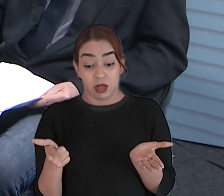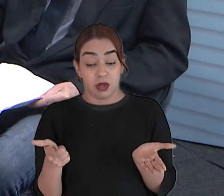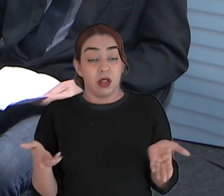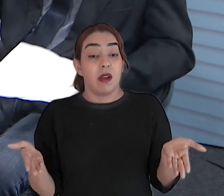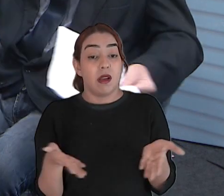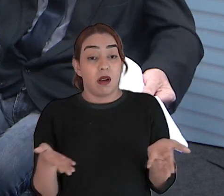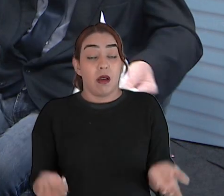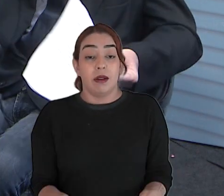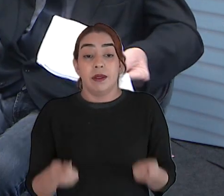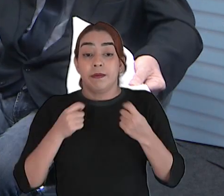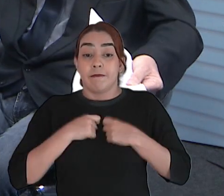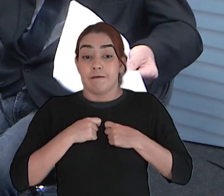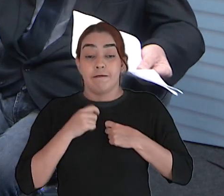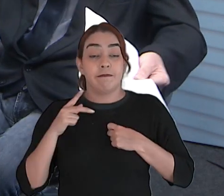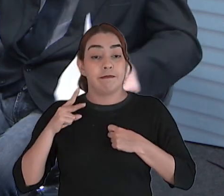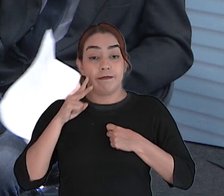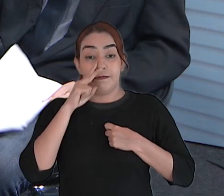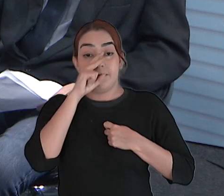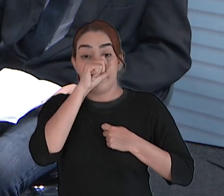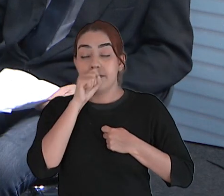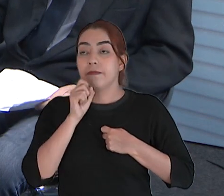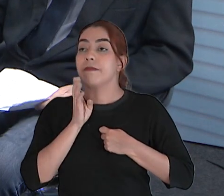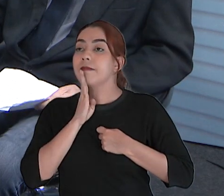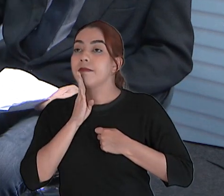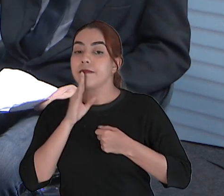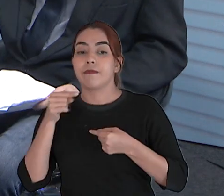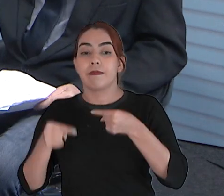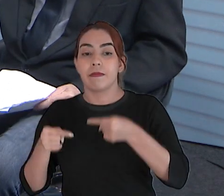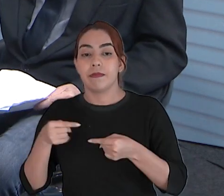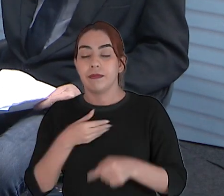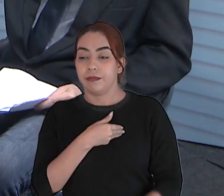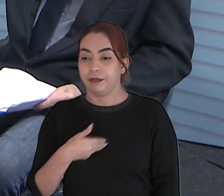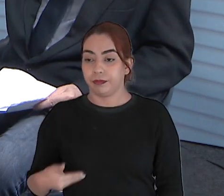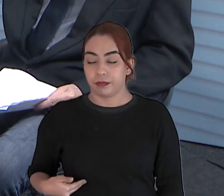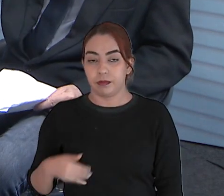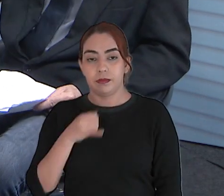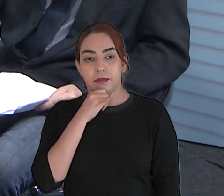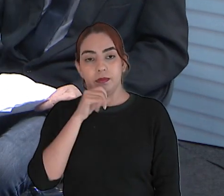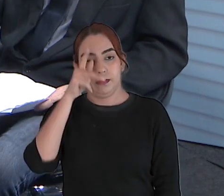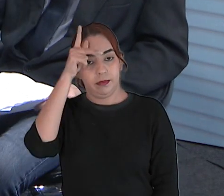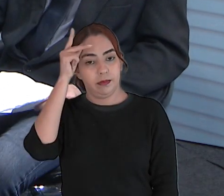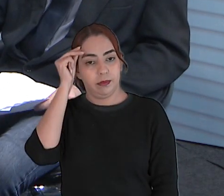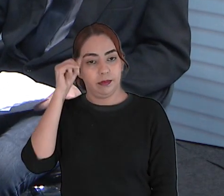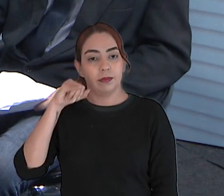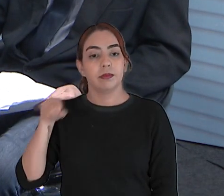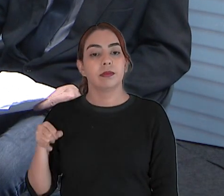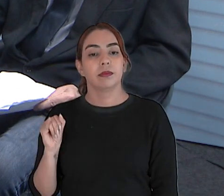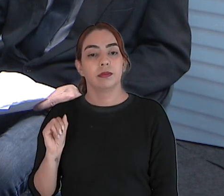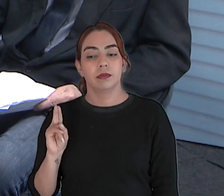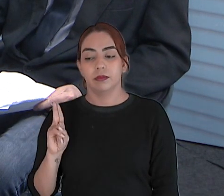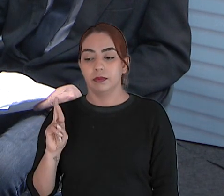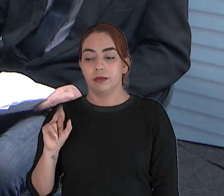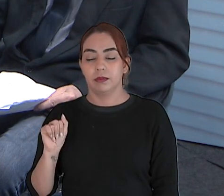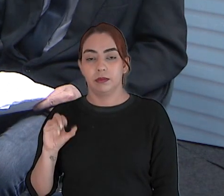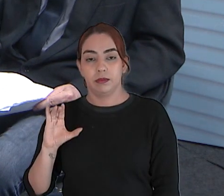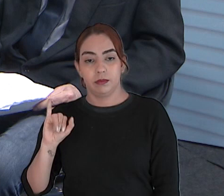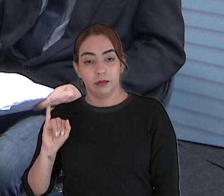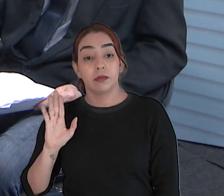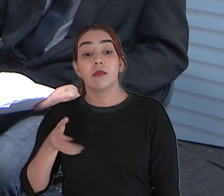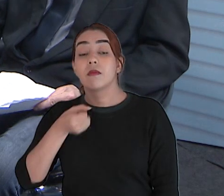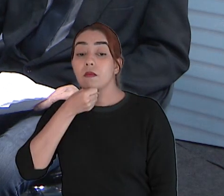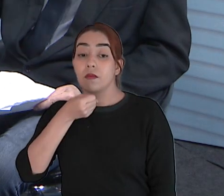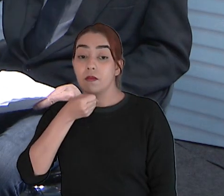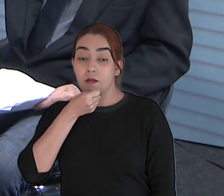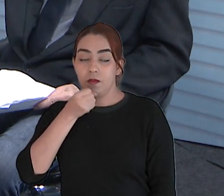a gente começou a acompanhar as políticas públicas. Juracir Magalhães, que aí eu já era repórter de cidade da Rádio M do